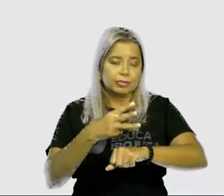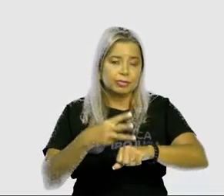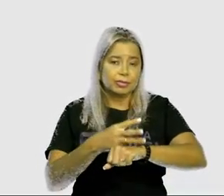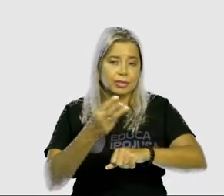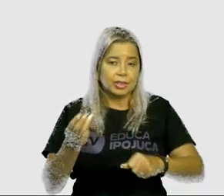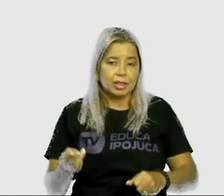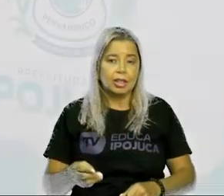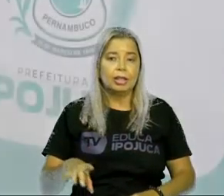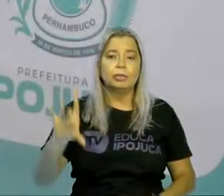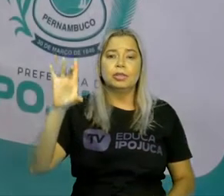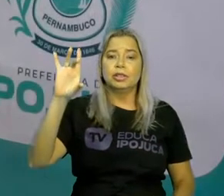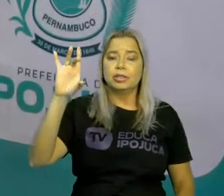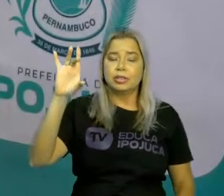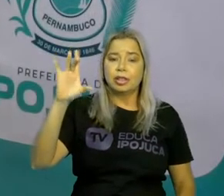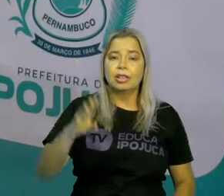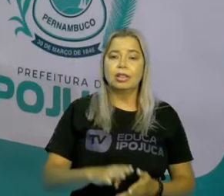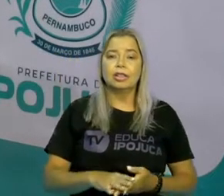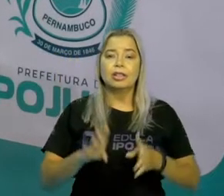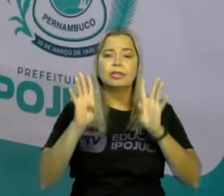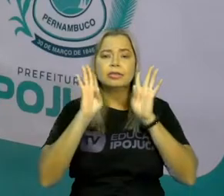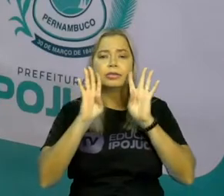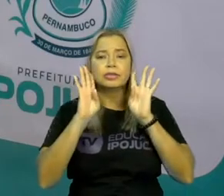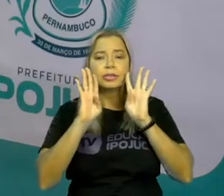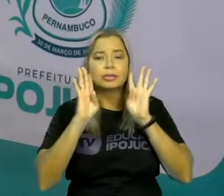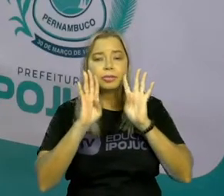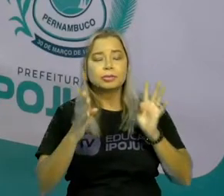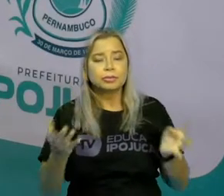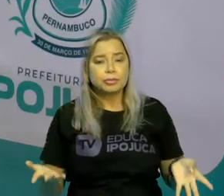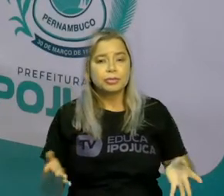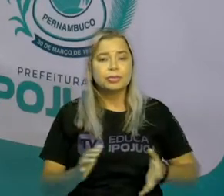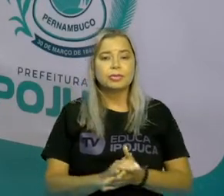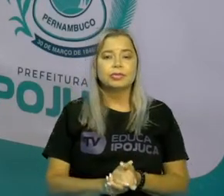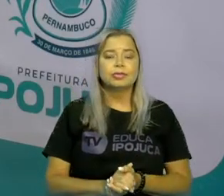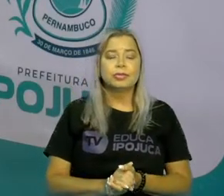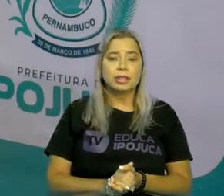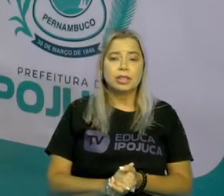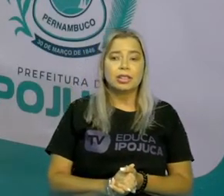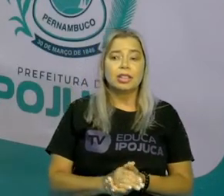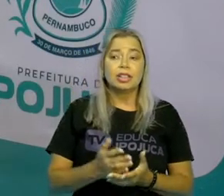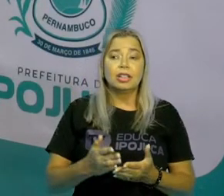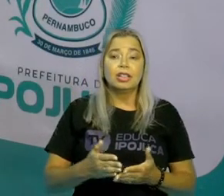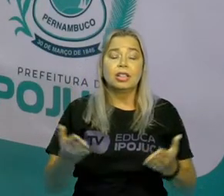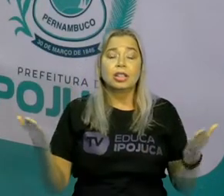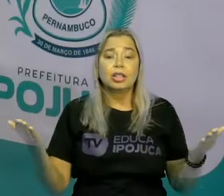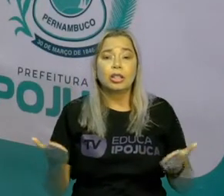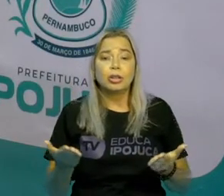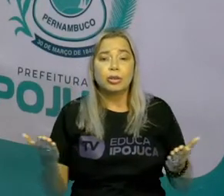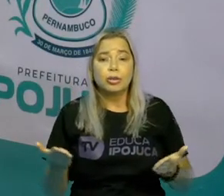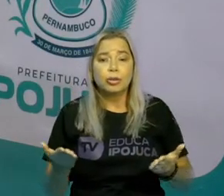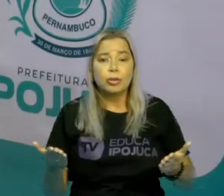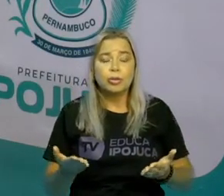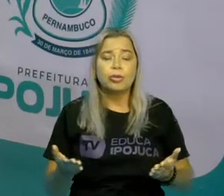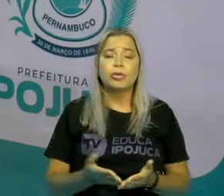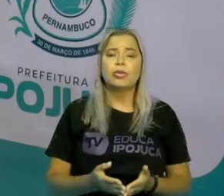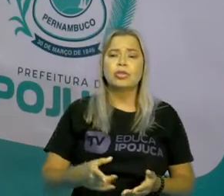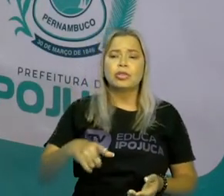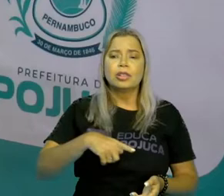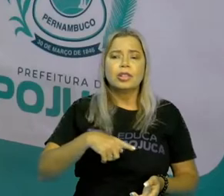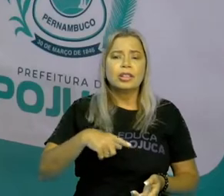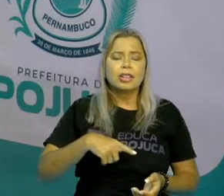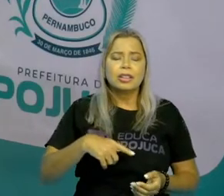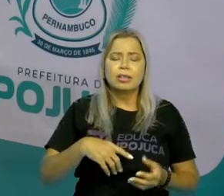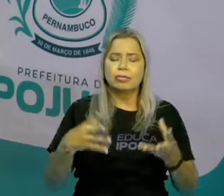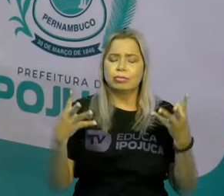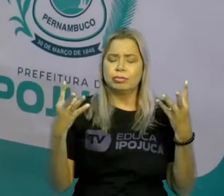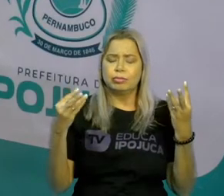famoso Instagram, Facebook, não é isso? São os nossos aplicativos hoje do dia a dia que nos faz ter essas informações